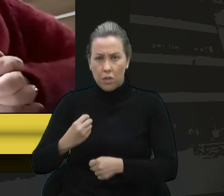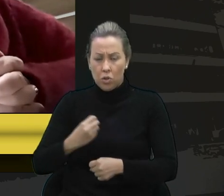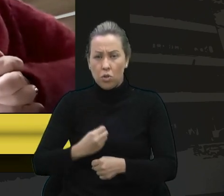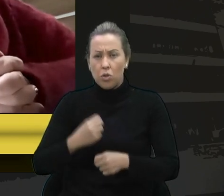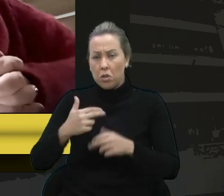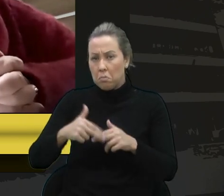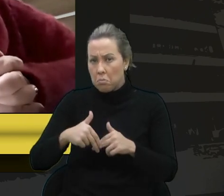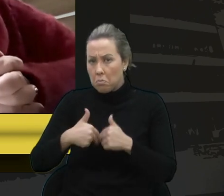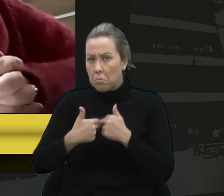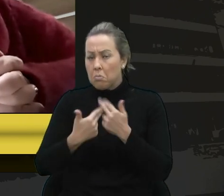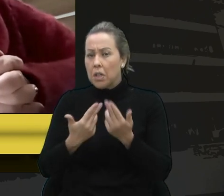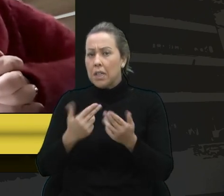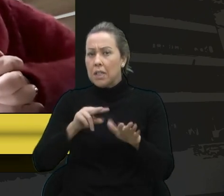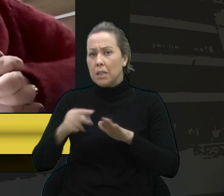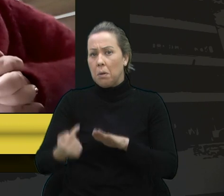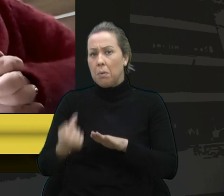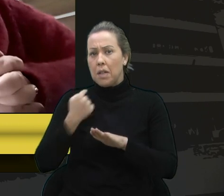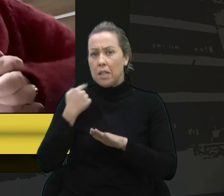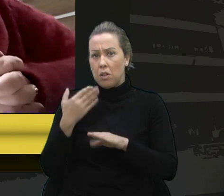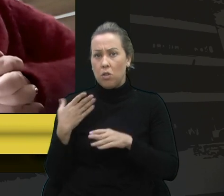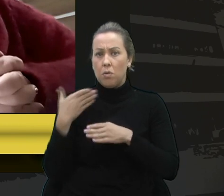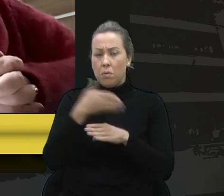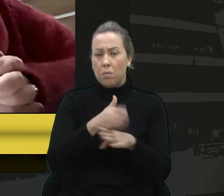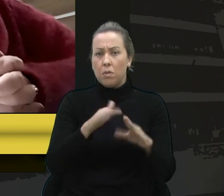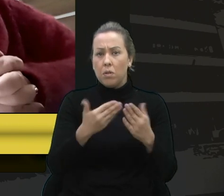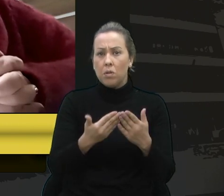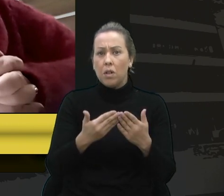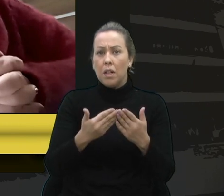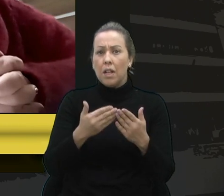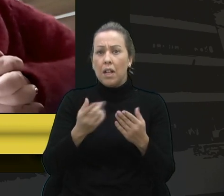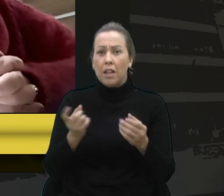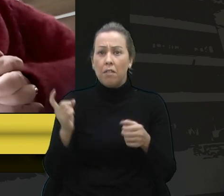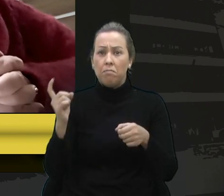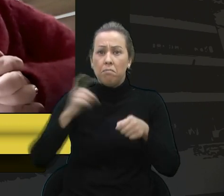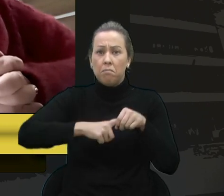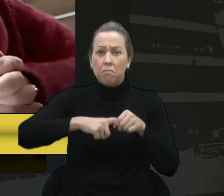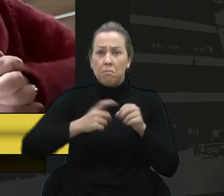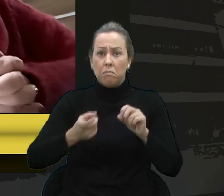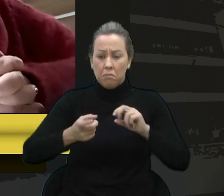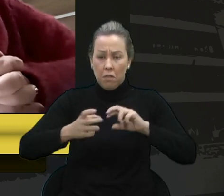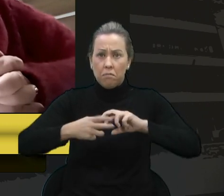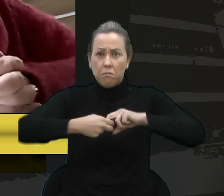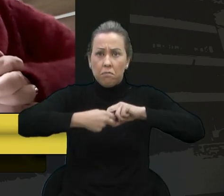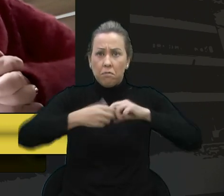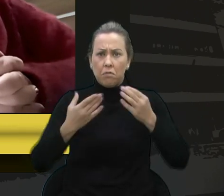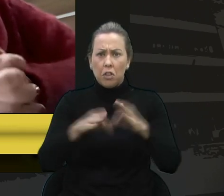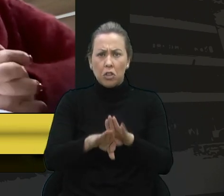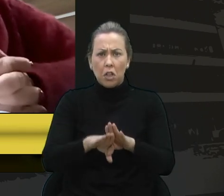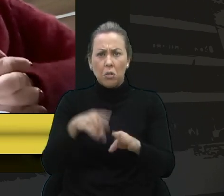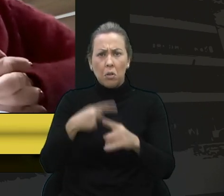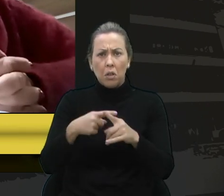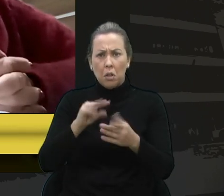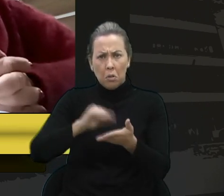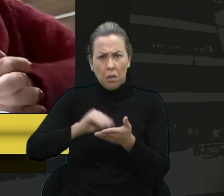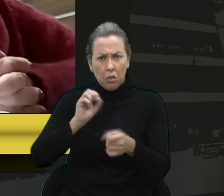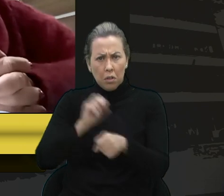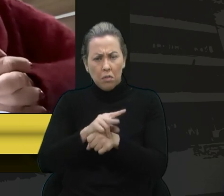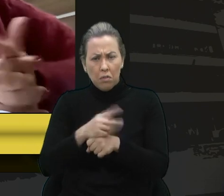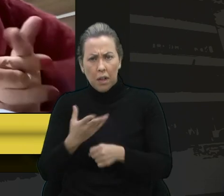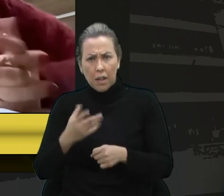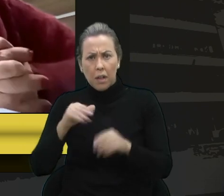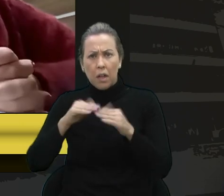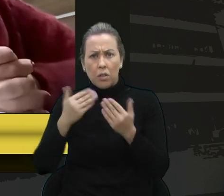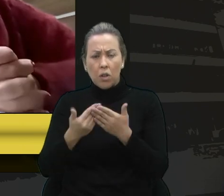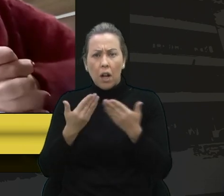Porém, semana passada, nós estivemos lá e ela está com cadeado. Então, não sabemos o porquê, não está faltando vaga, a